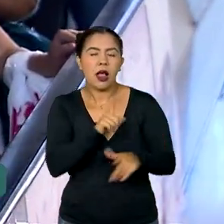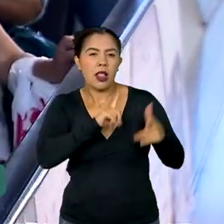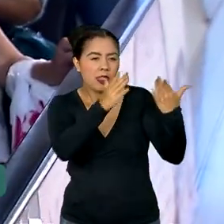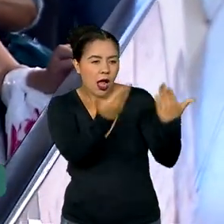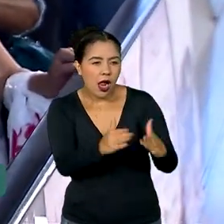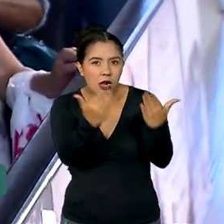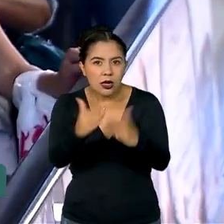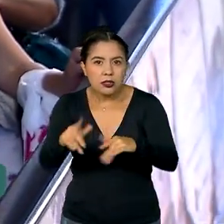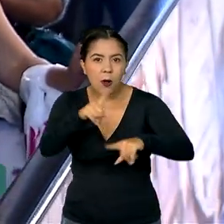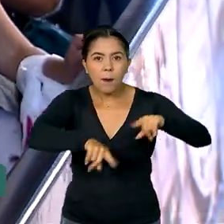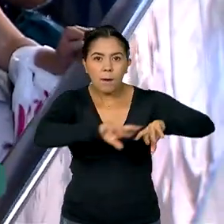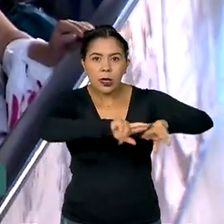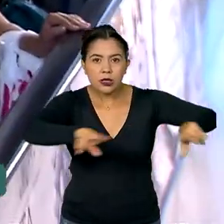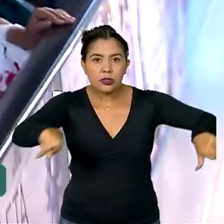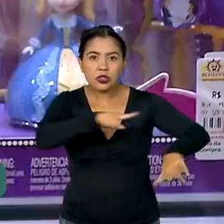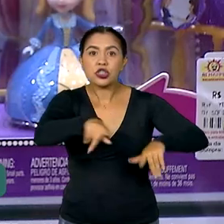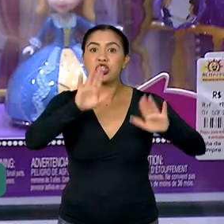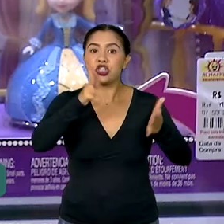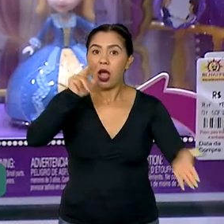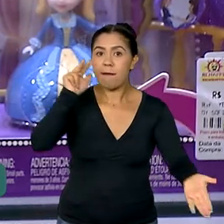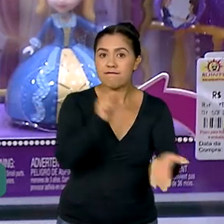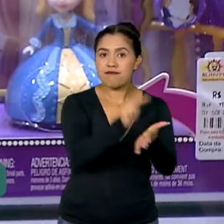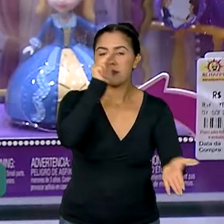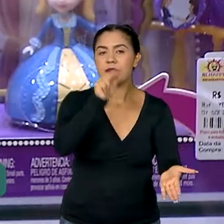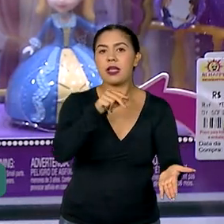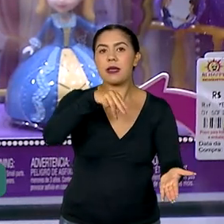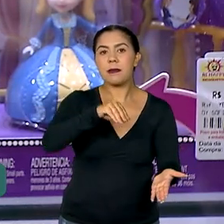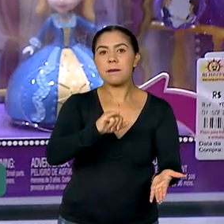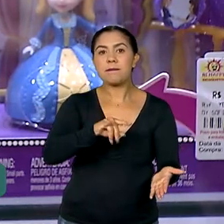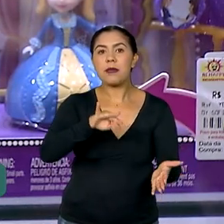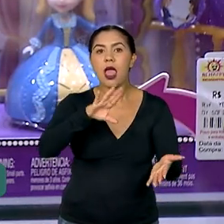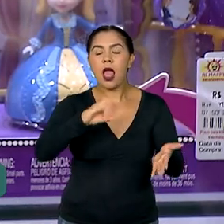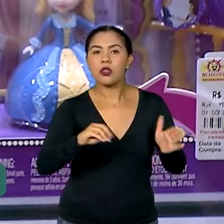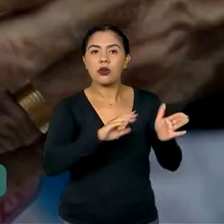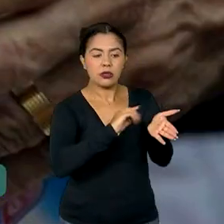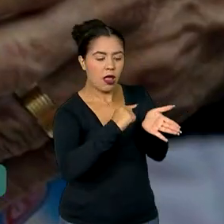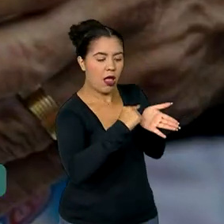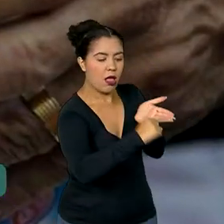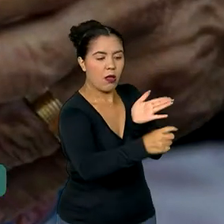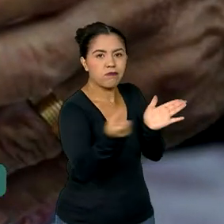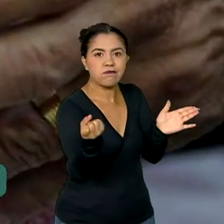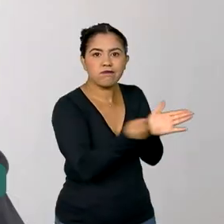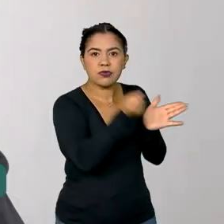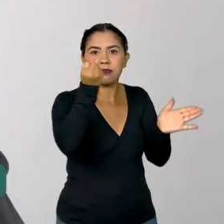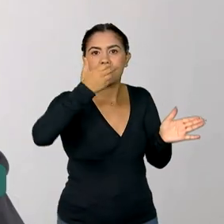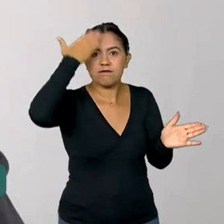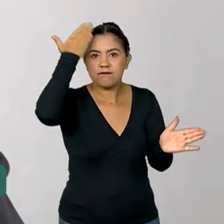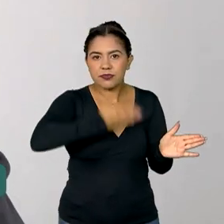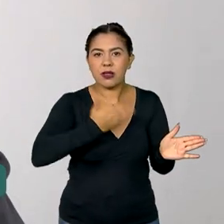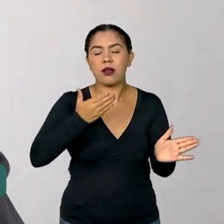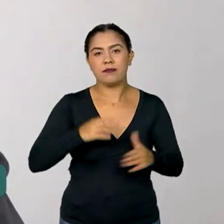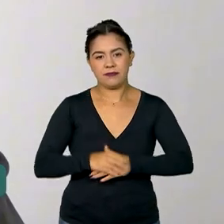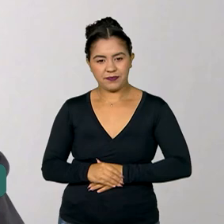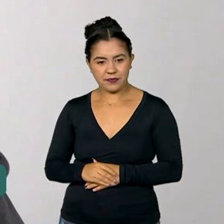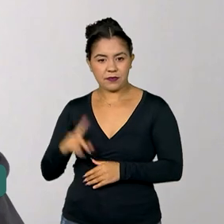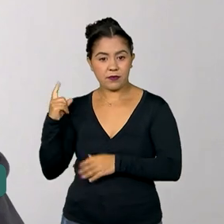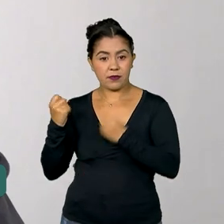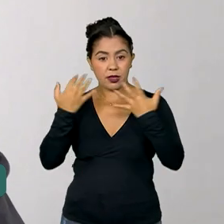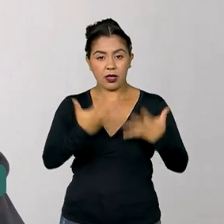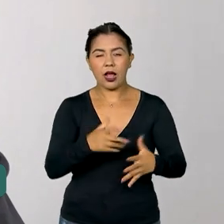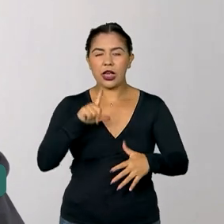produtos já regulamentados pelo Inmetro, que trazem na embalagem o selo de conformidade. Nessa operação foram